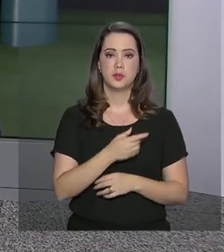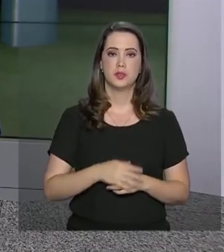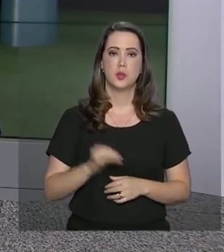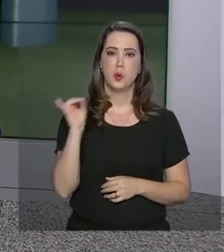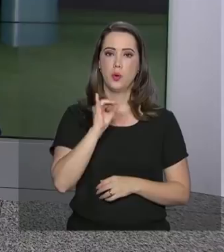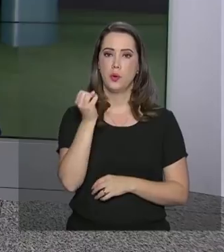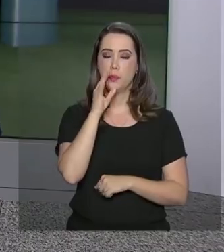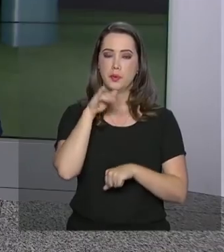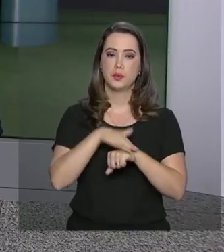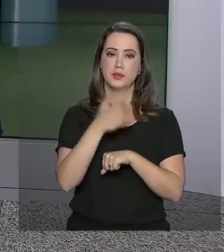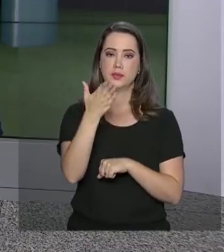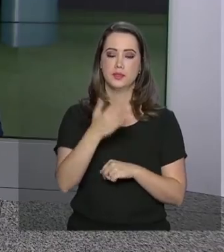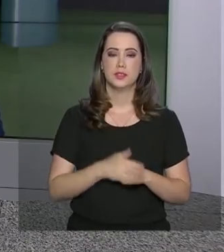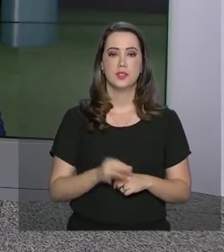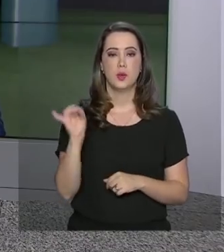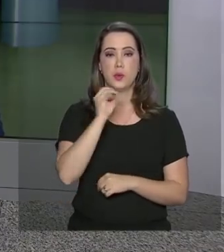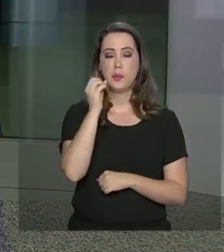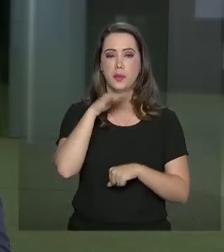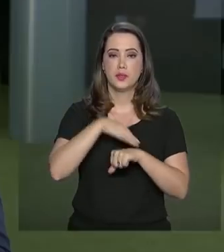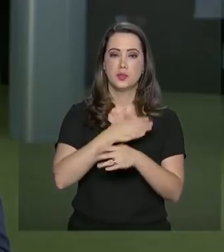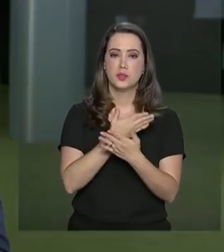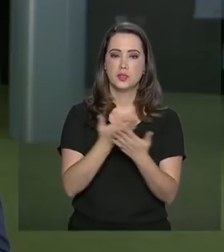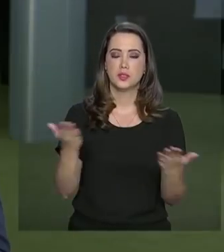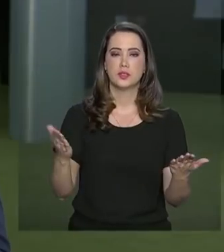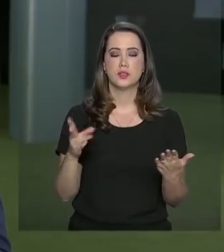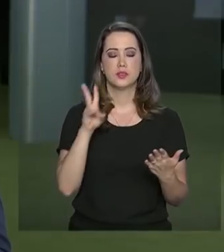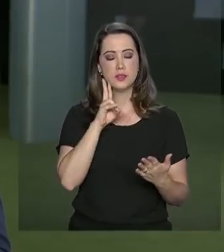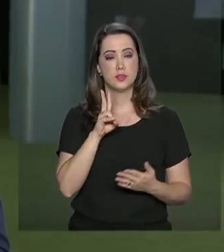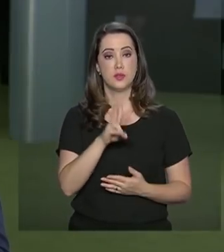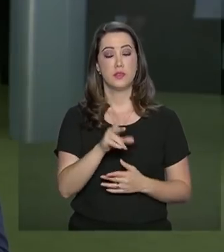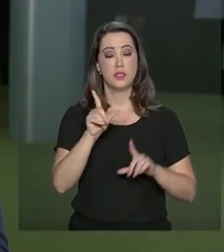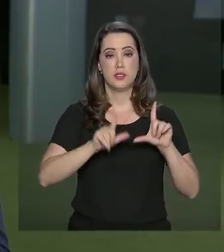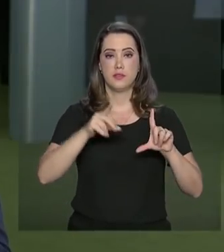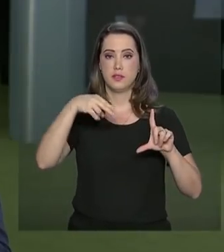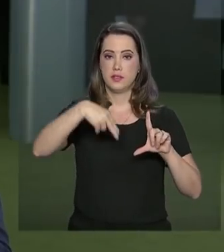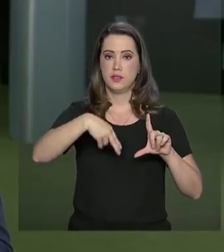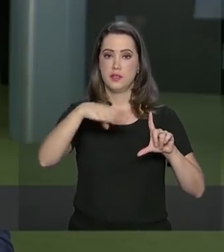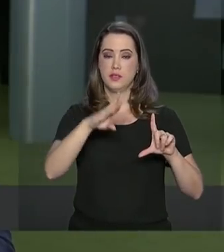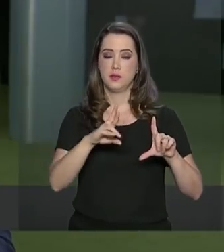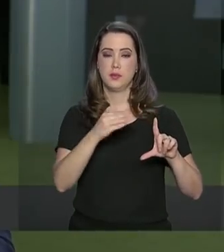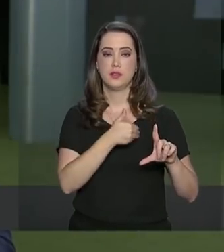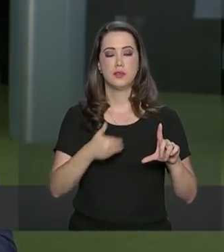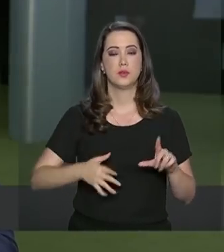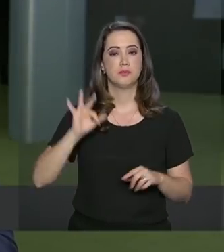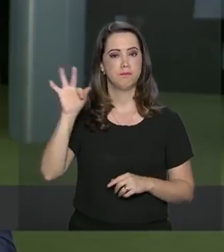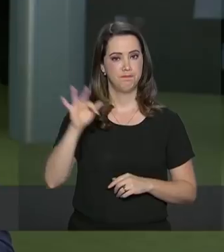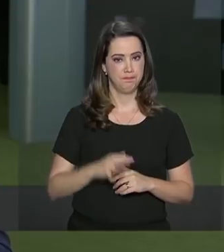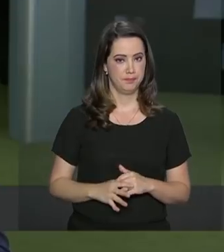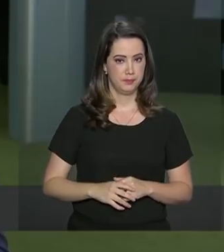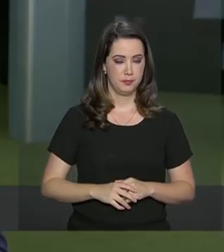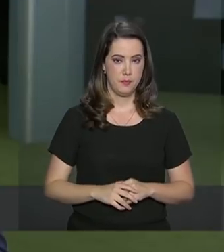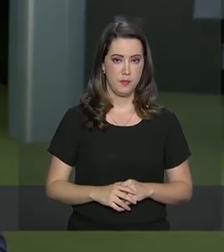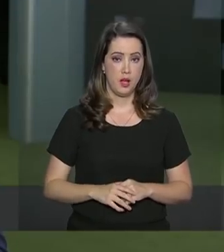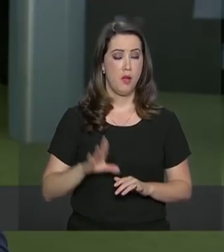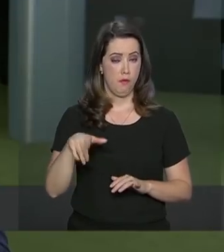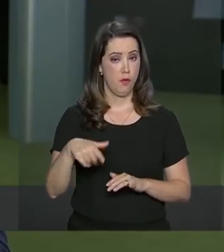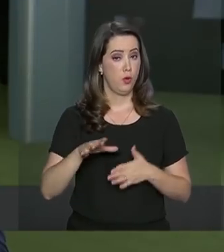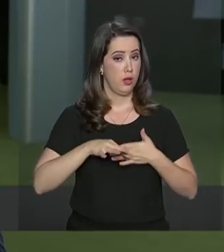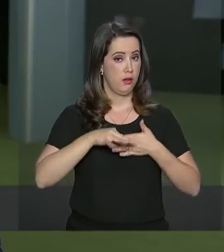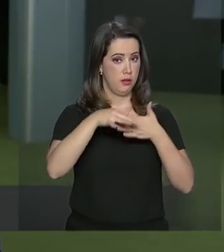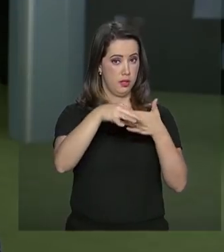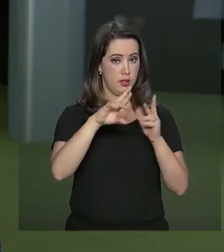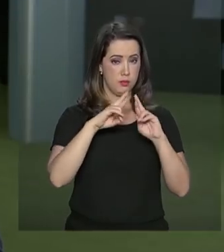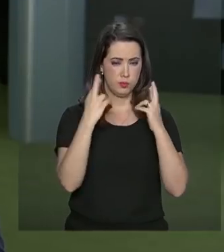para você. Boa noite, Renata. Boa noite a todos que acompanham a NBR, a TV do Governo Federal. Foi uma reunião com líderes do Congresso